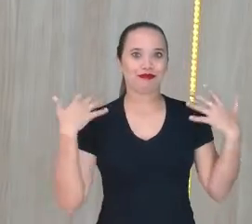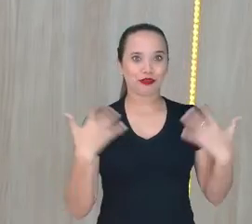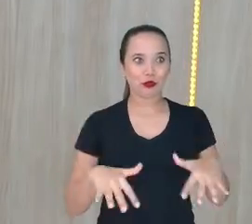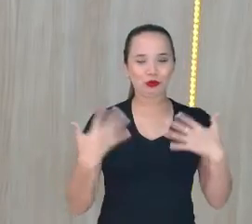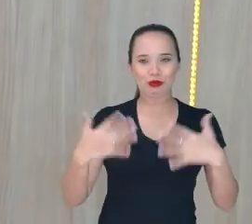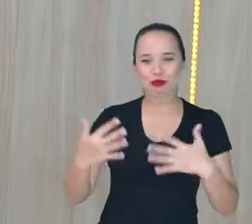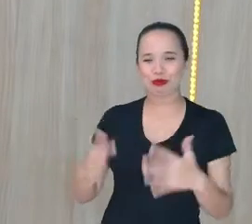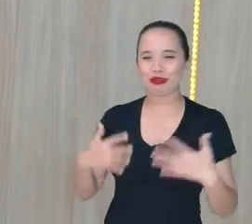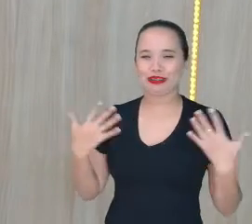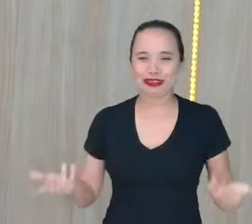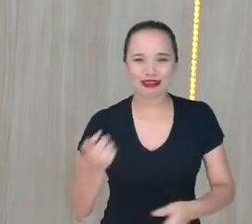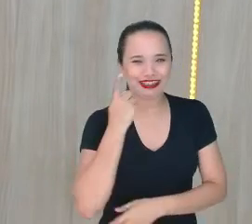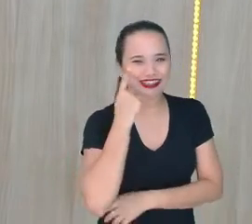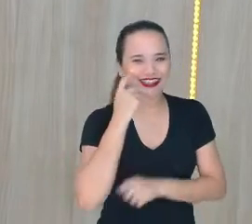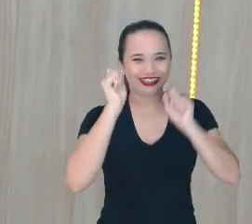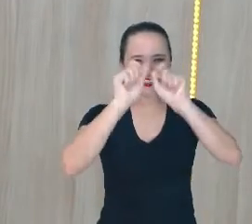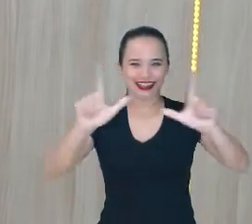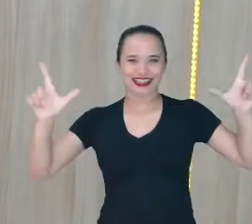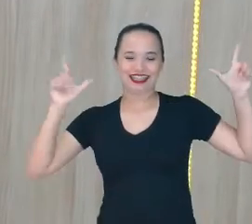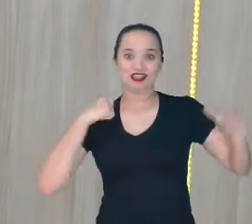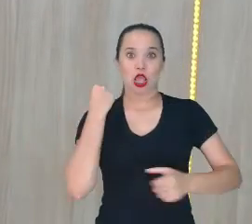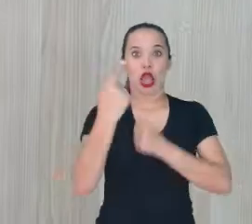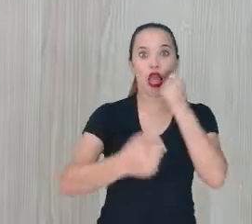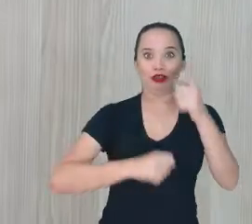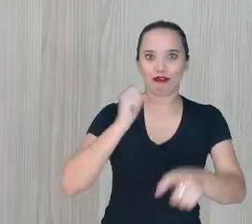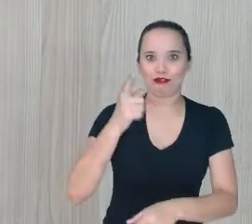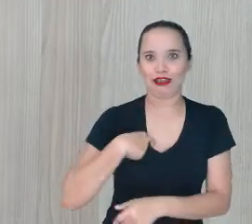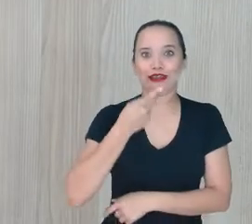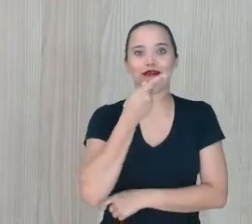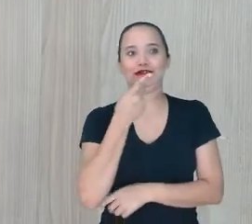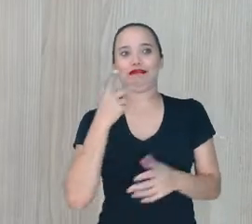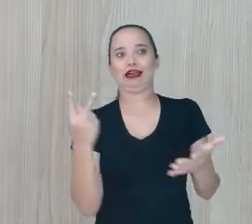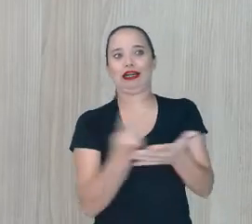Rapaz Olha lá pra ela Diga Eu quero que É Errado